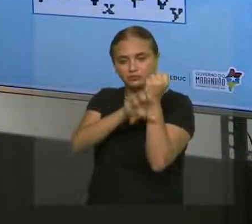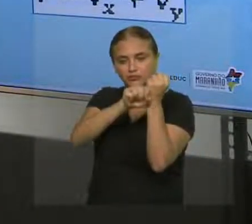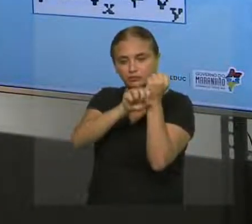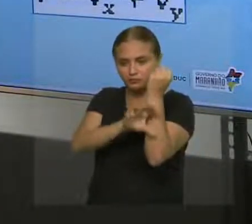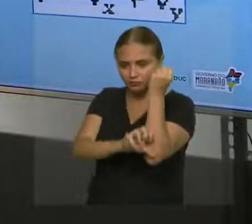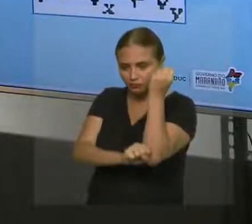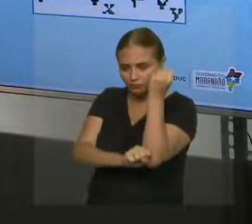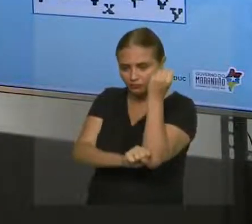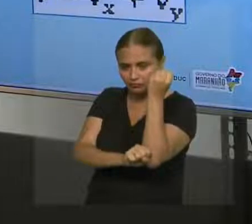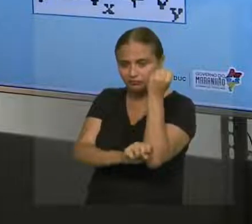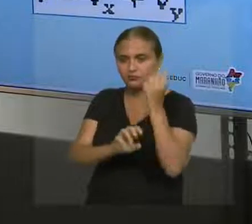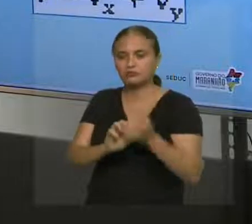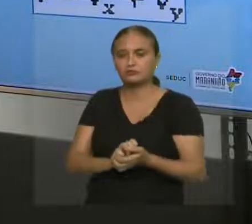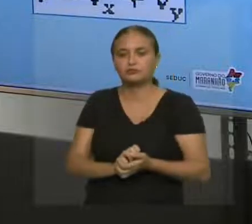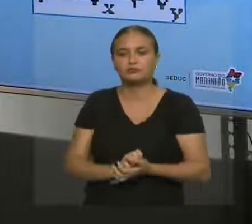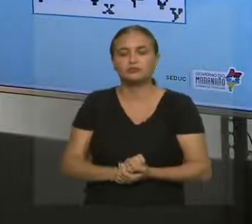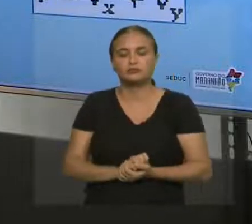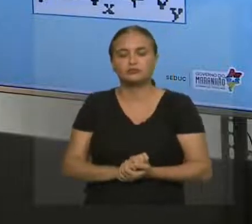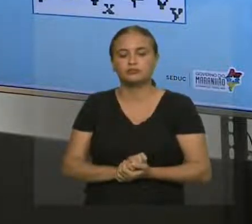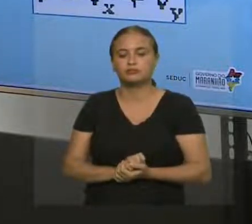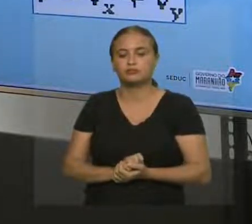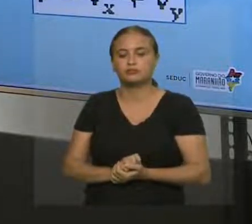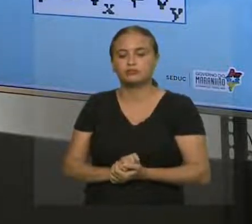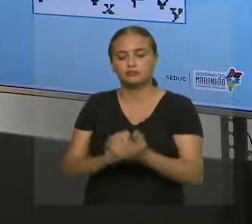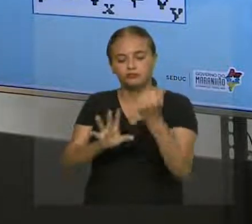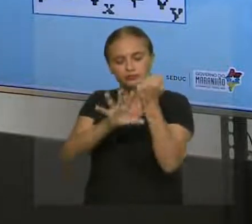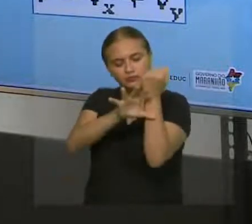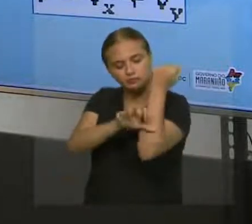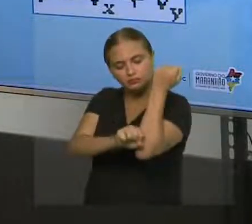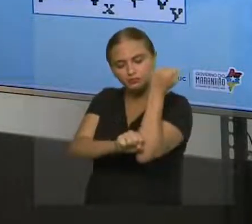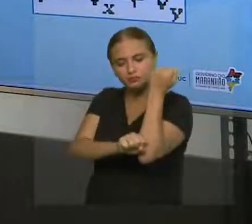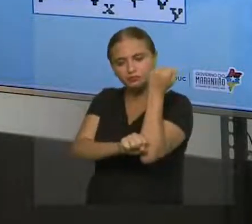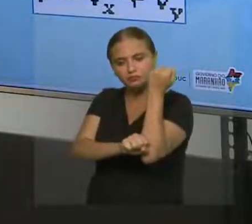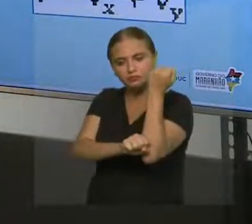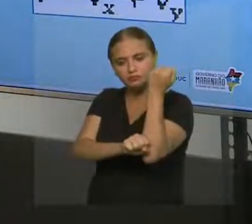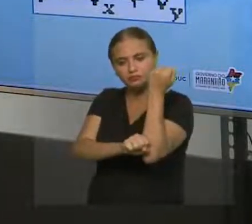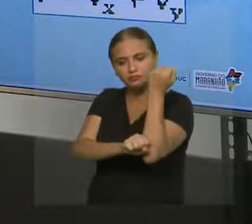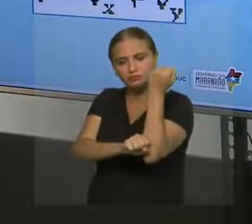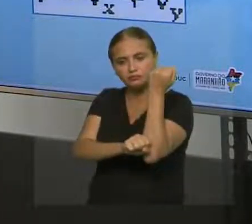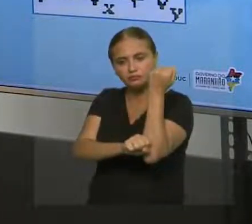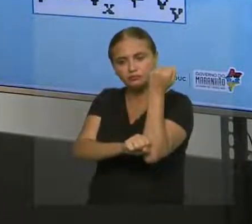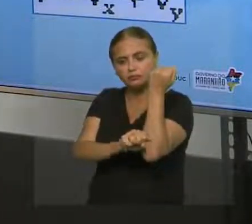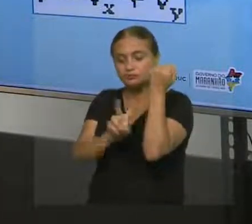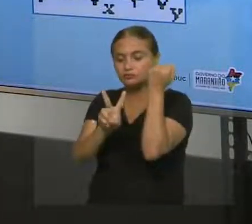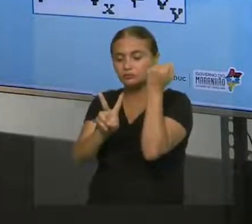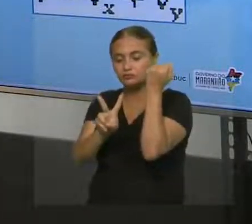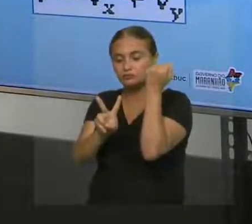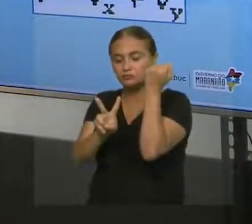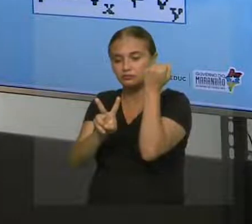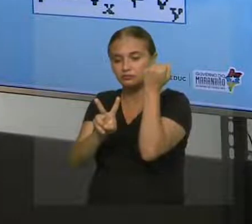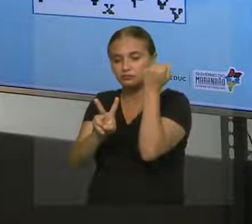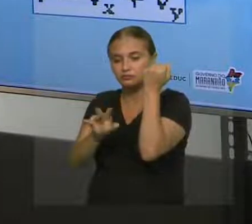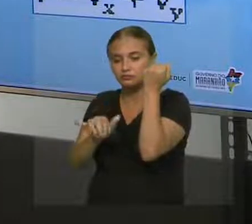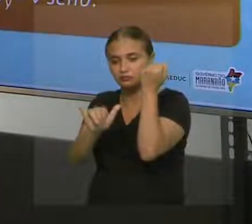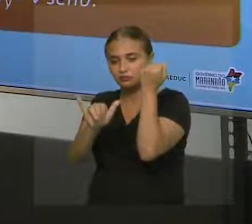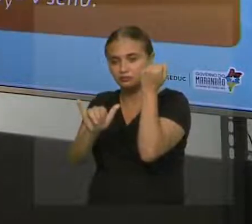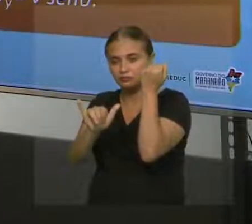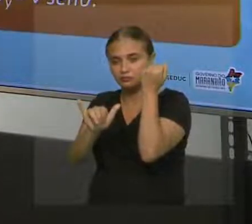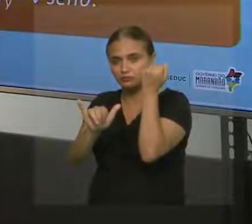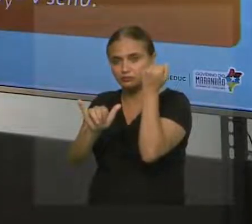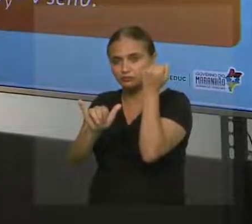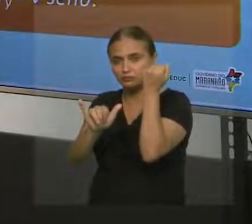projetando ele aqui, fechando o triângulo, seno, quem seria o seno? Cateta oposta, que seria VY, sobre a